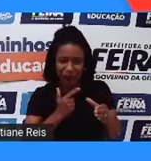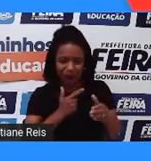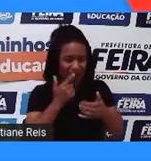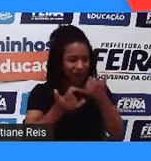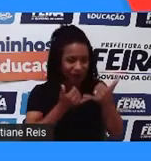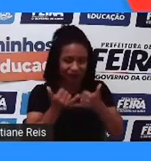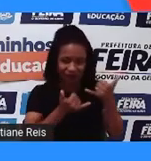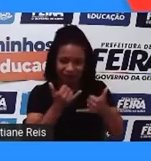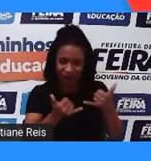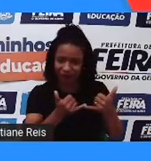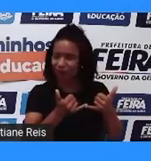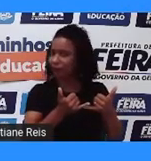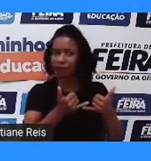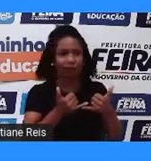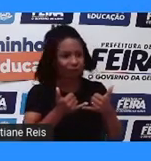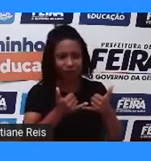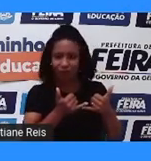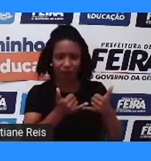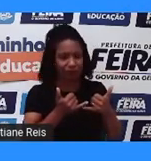brincadeira.